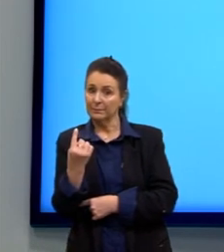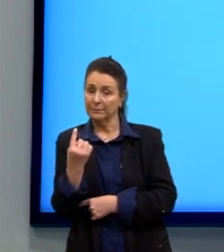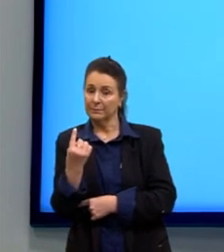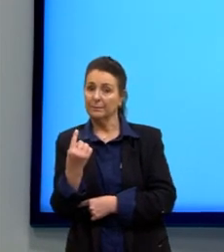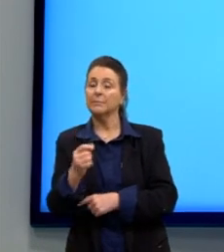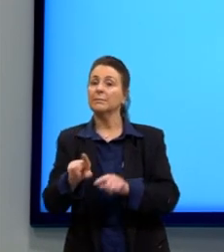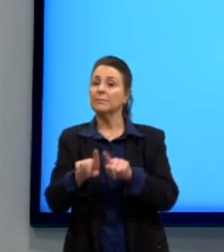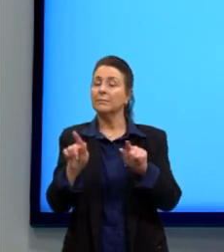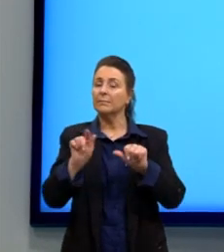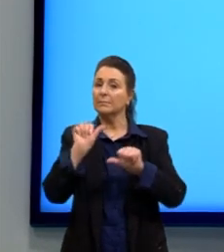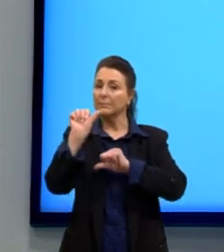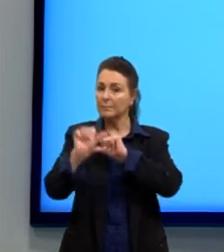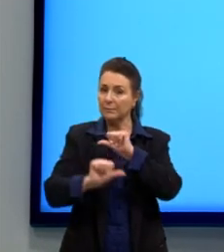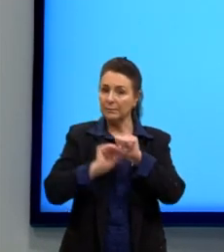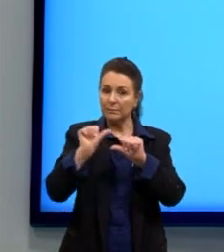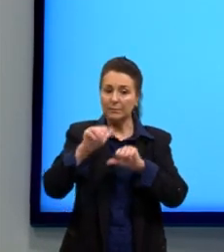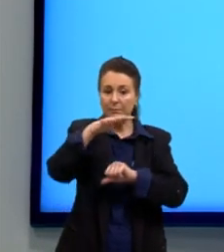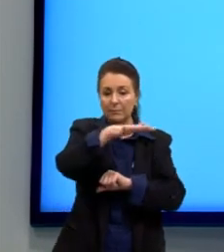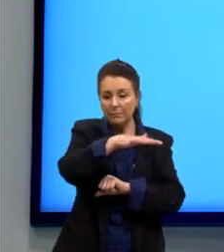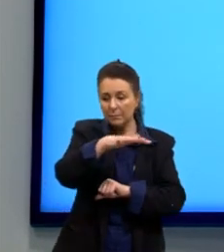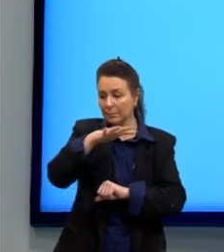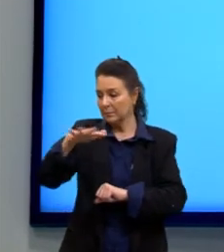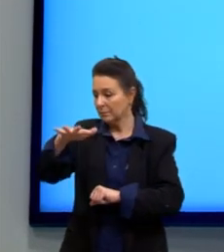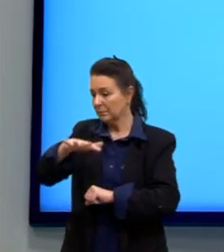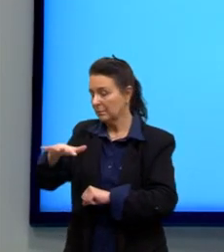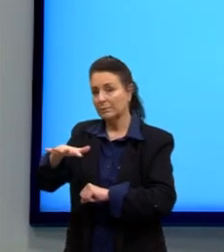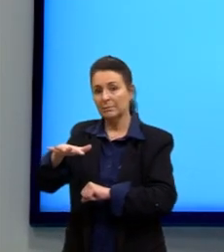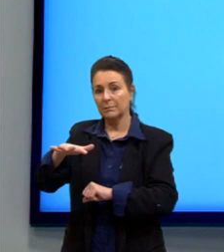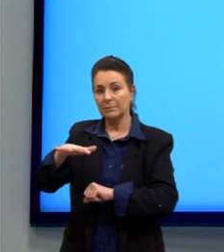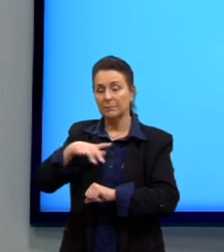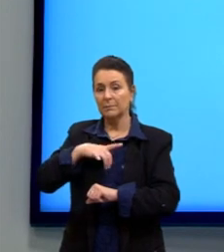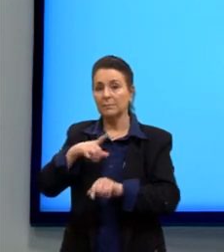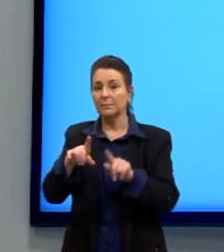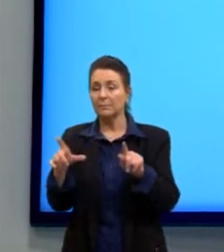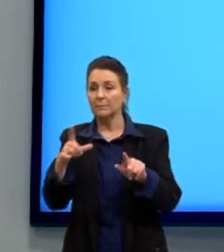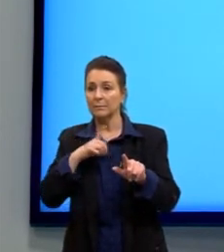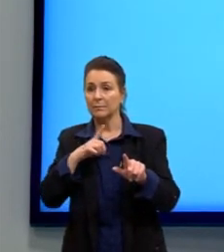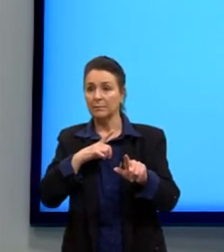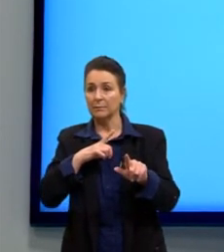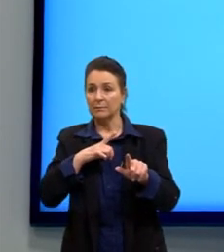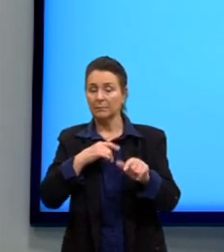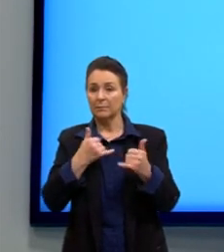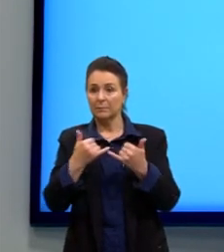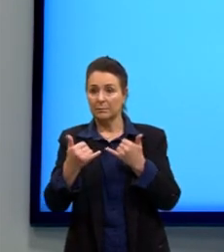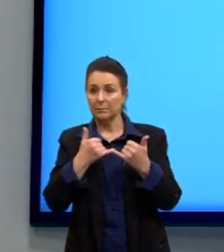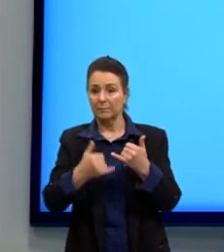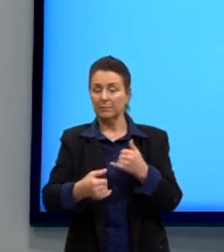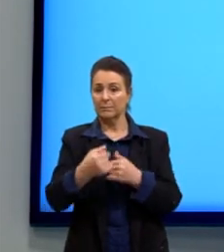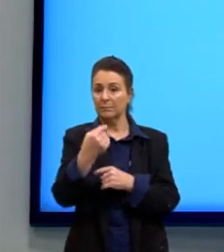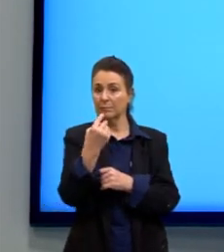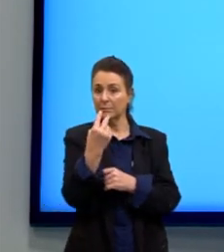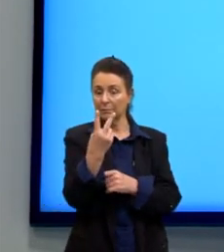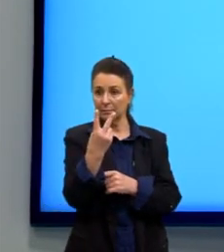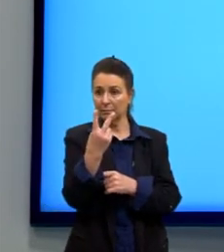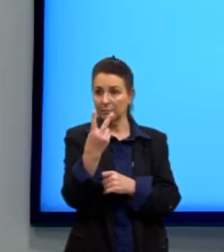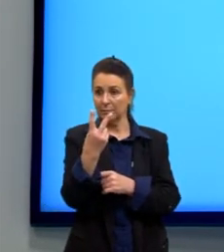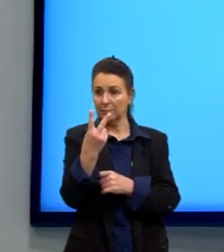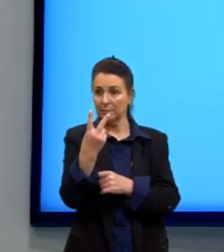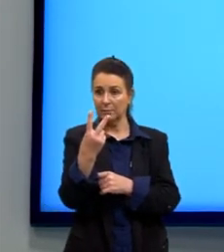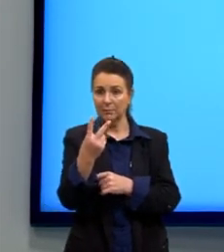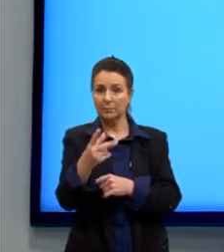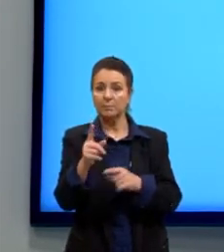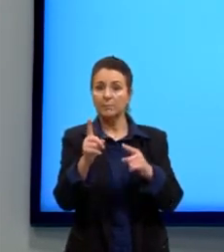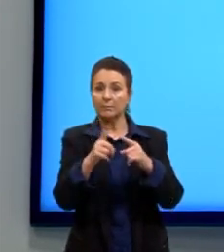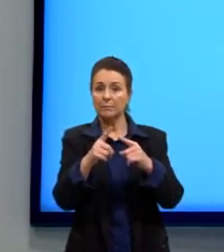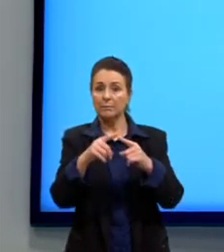ela vai mudar de meio para meio, certo? Mas aqui, considerando que a gente está, a gente tem dois, duas fontes sonoras